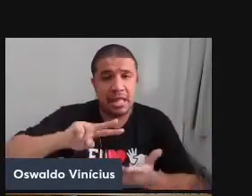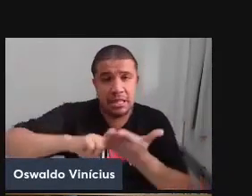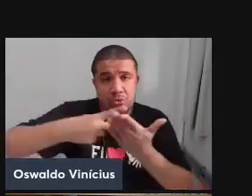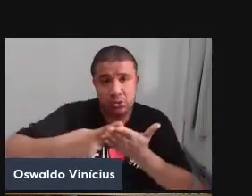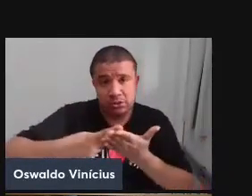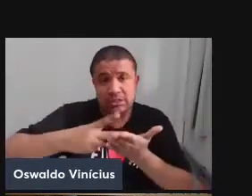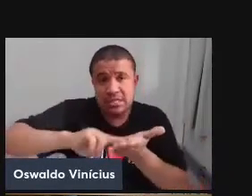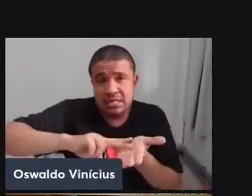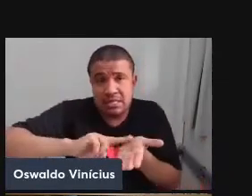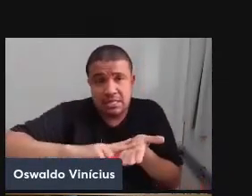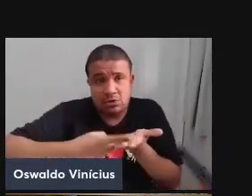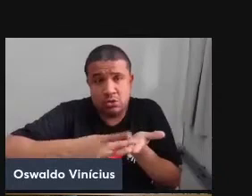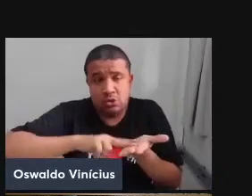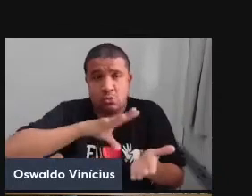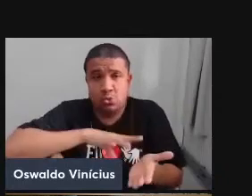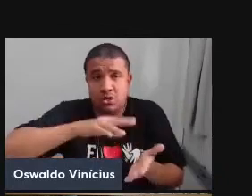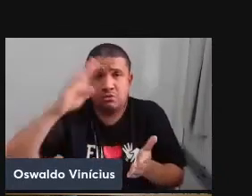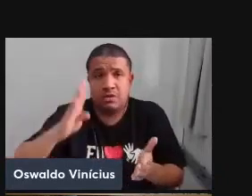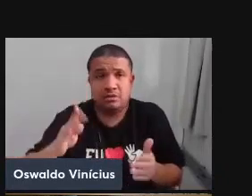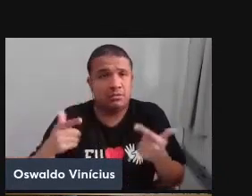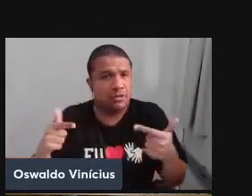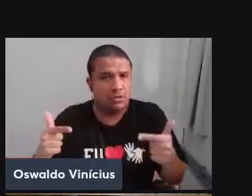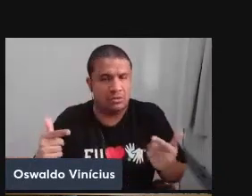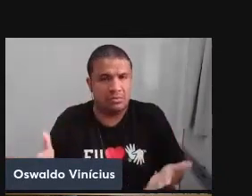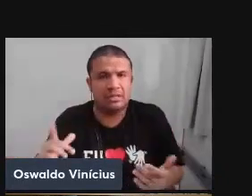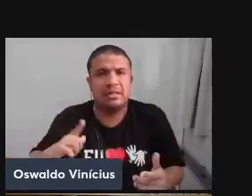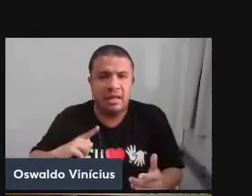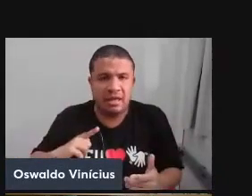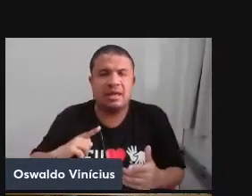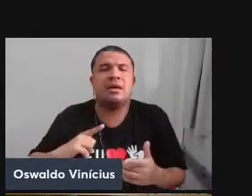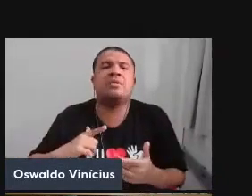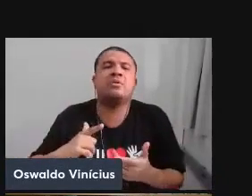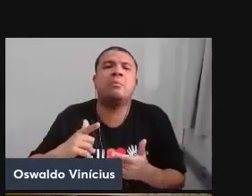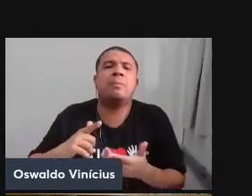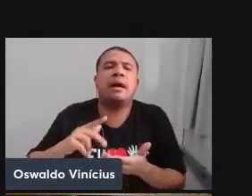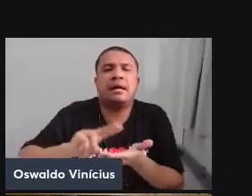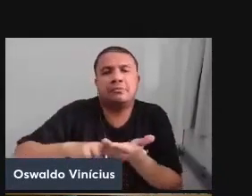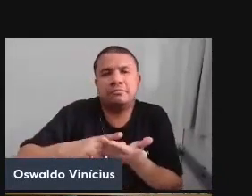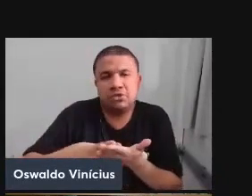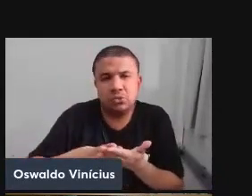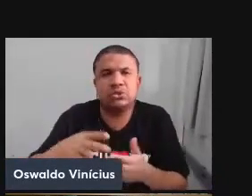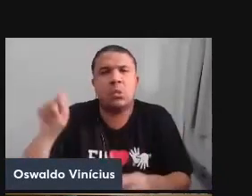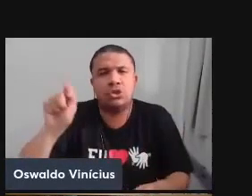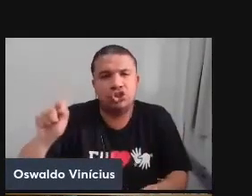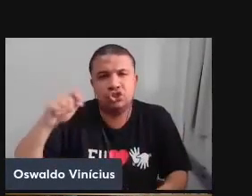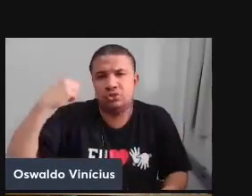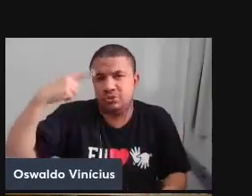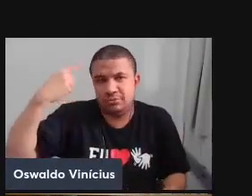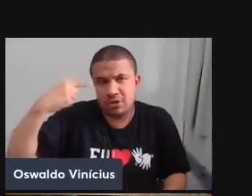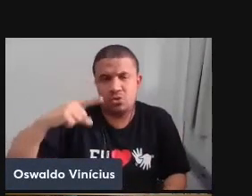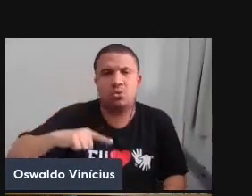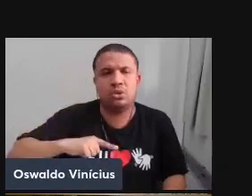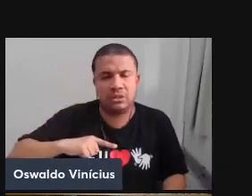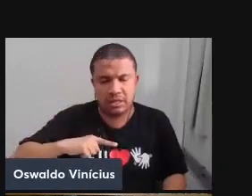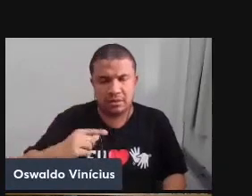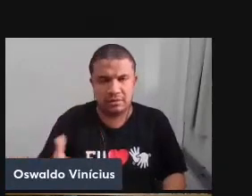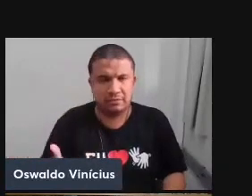português, no Brasil, mas temos uma edição argentina, então também é possível lê-lo em espanhol, pelo menos.